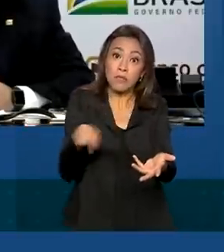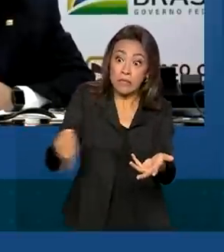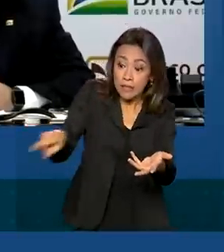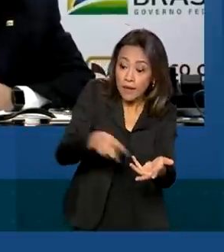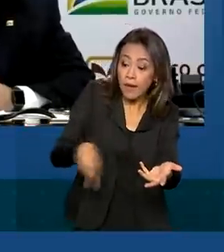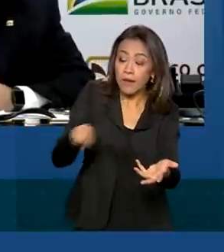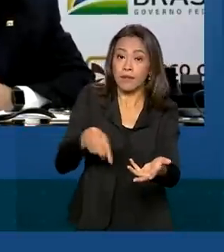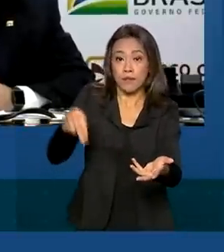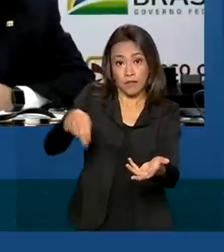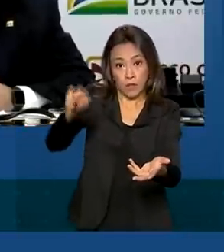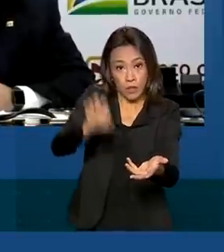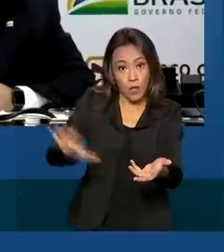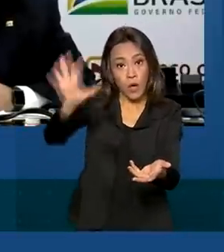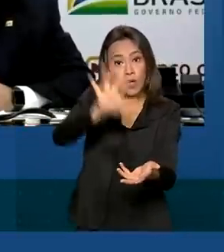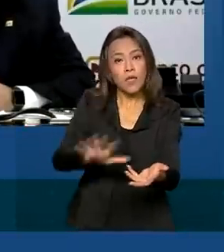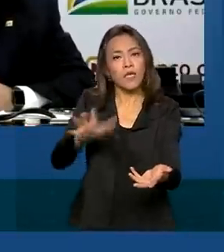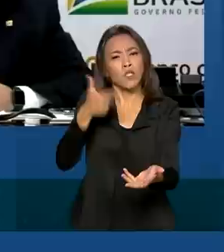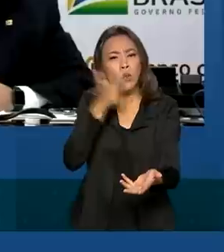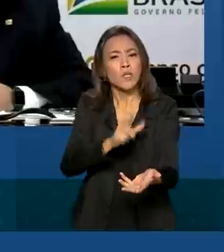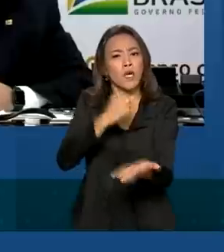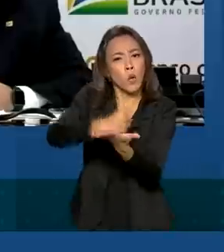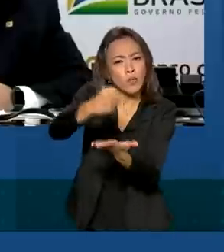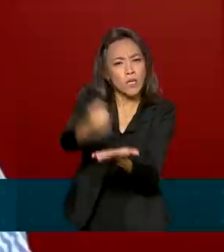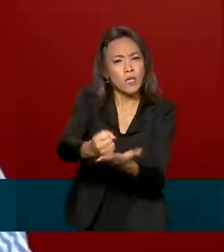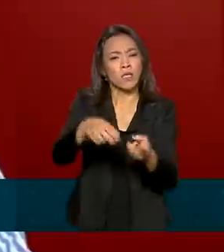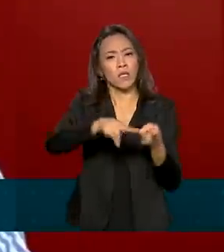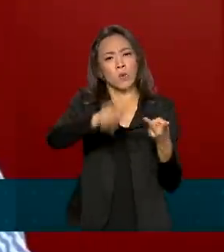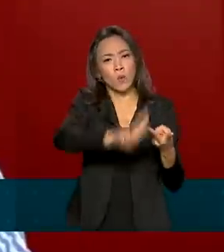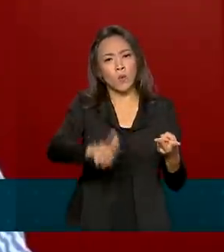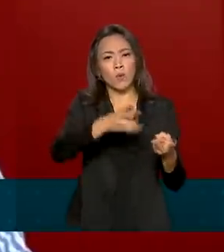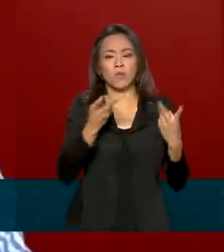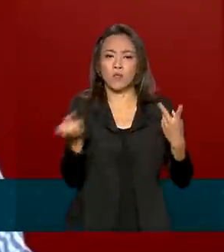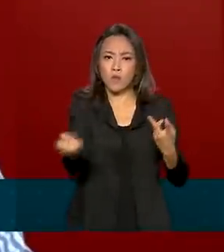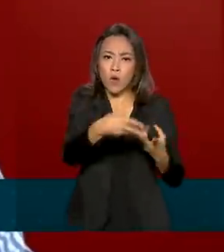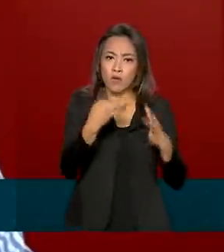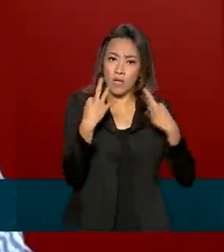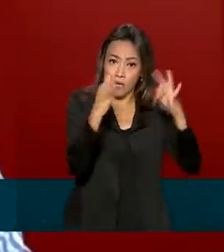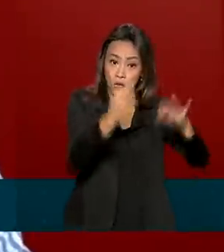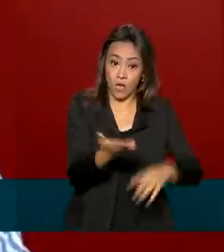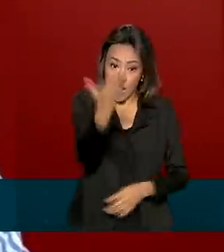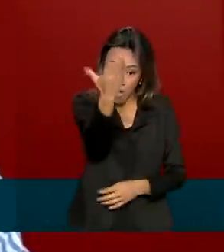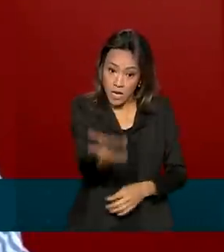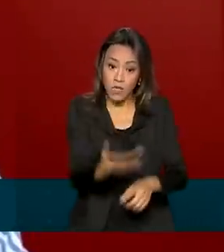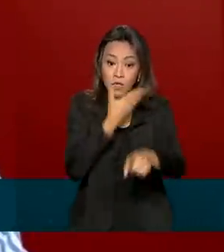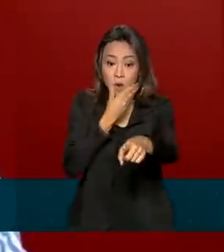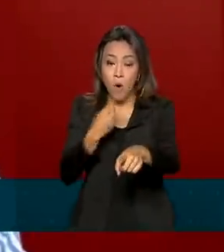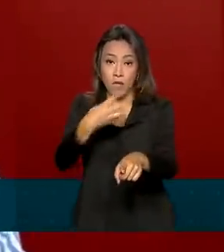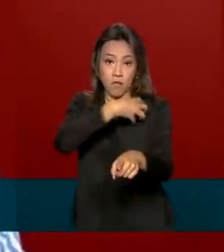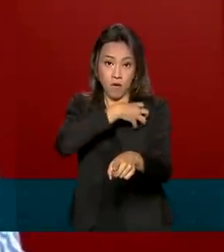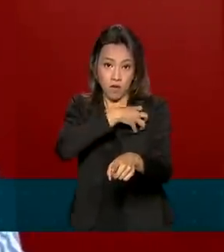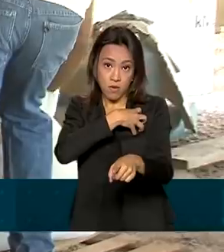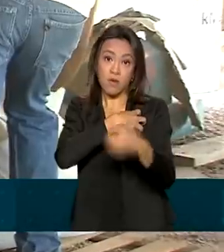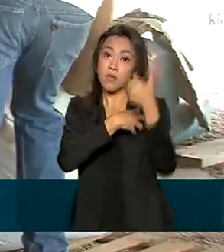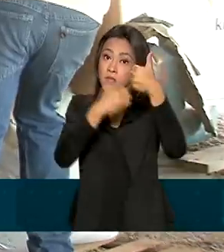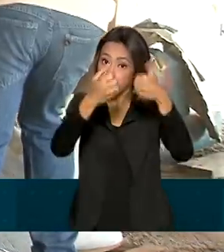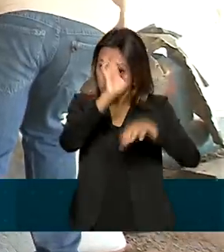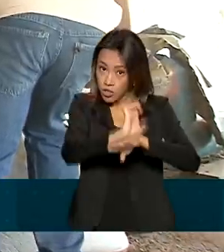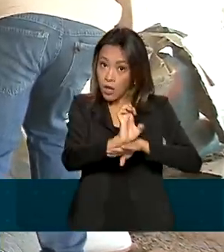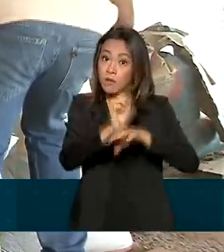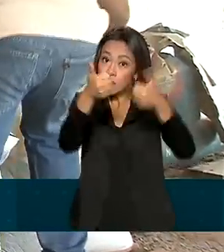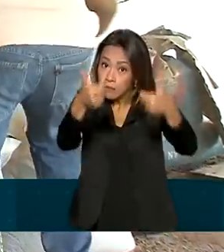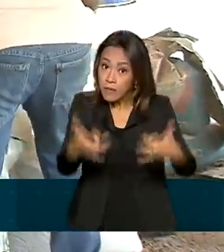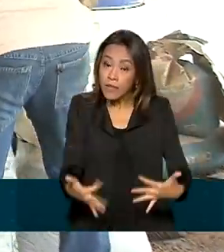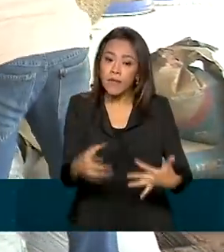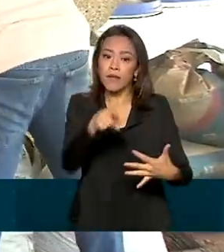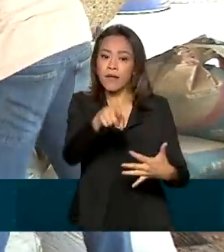produtividade agrícola pelo emprego de novas tecnologias. Este produtor rural da Bahia fala sobre as expectativas de geração